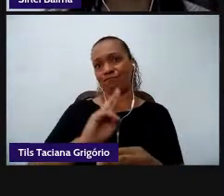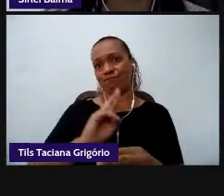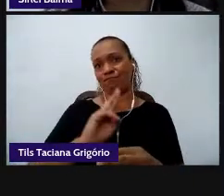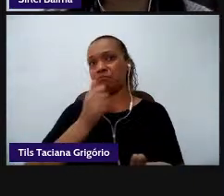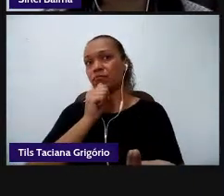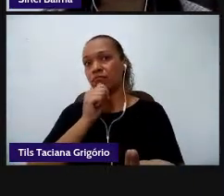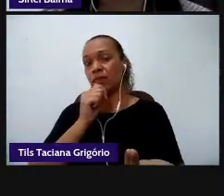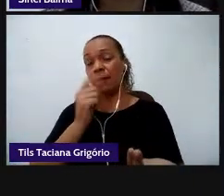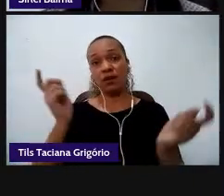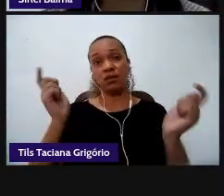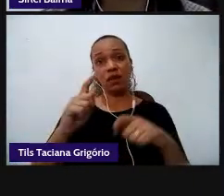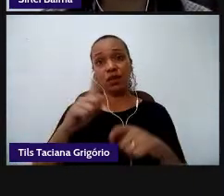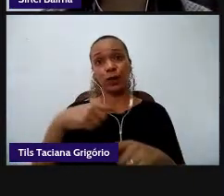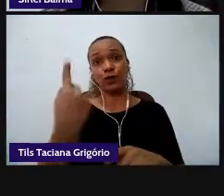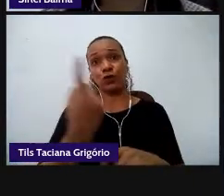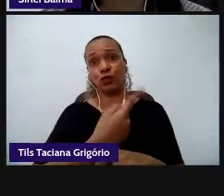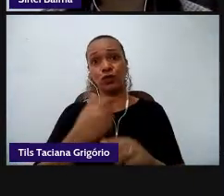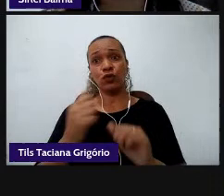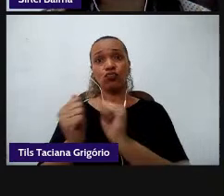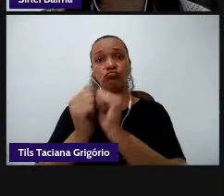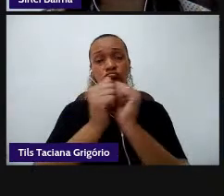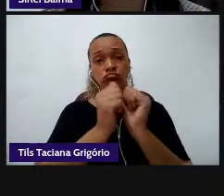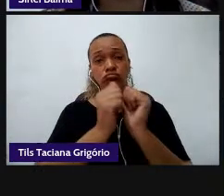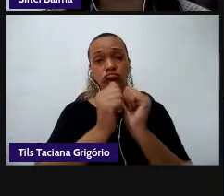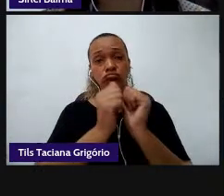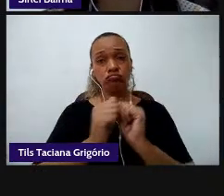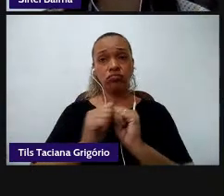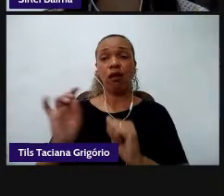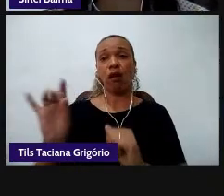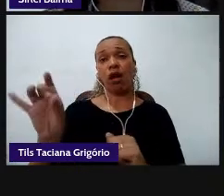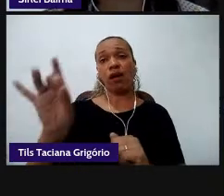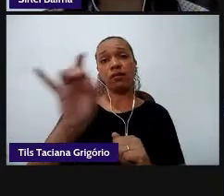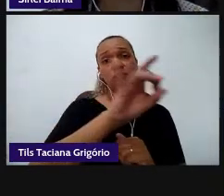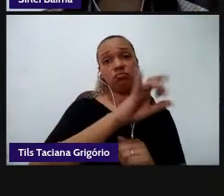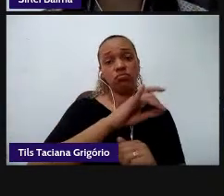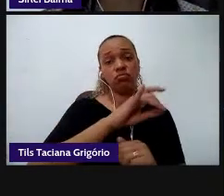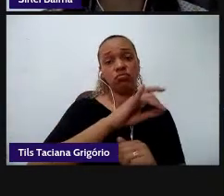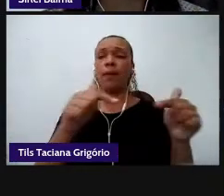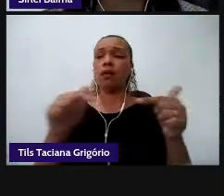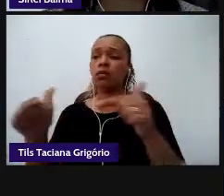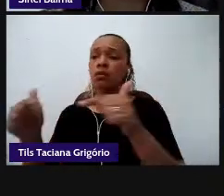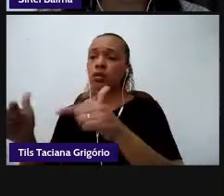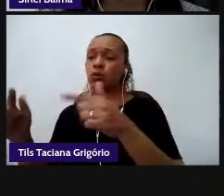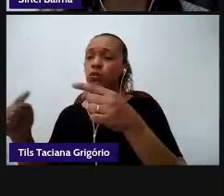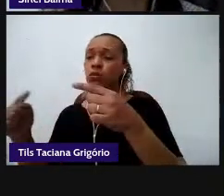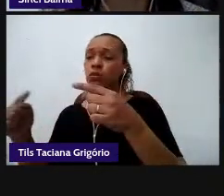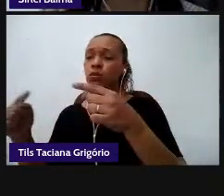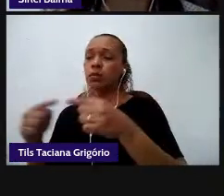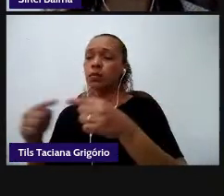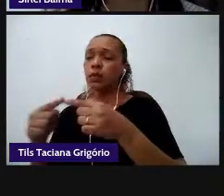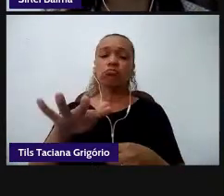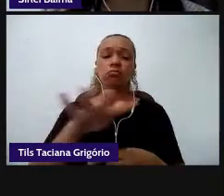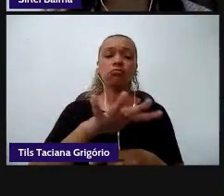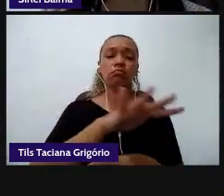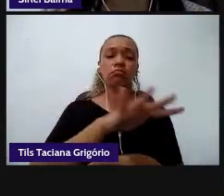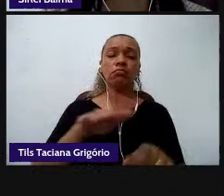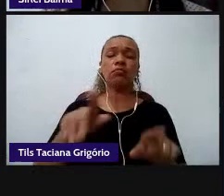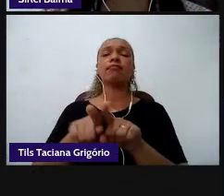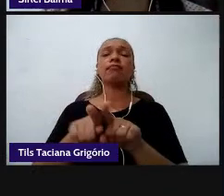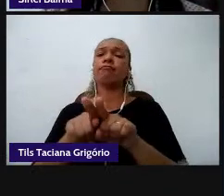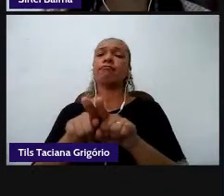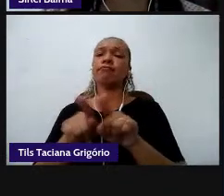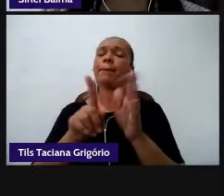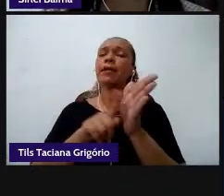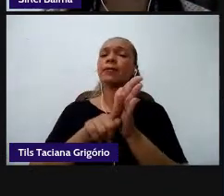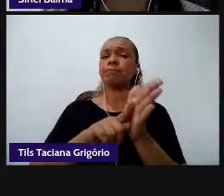consegue cada um atuando dentro da sua esfera cada um atuando dentro do seu âmbito de pesquisa quem sabe a